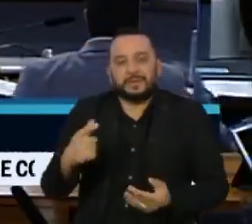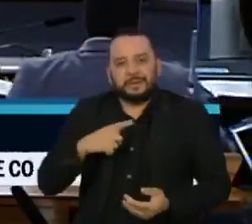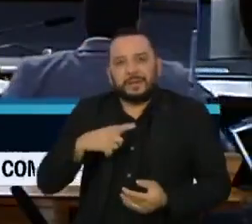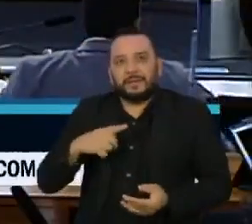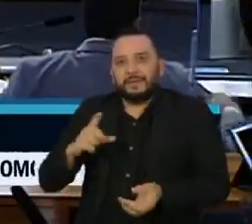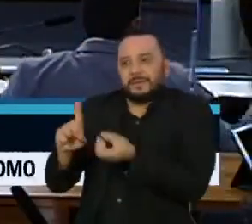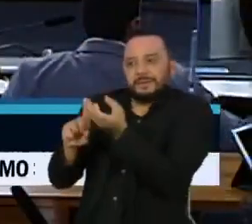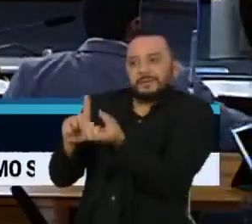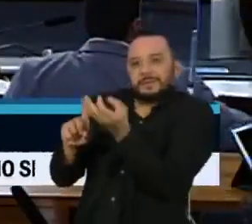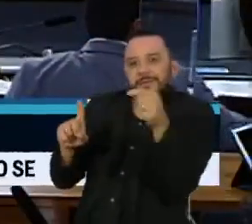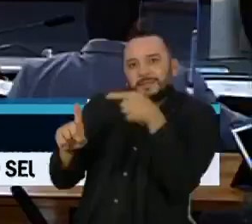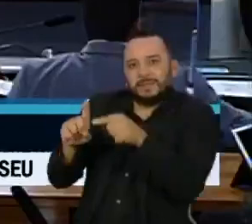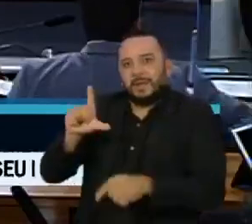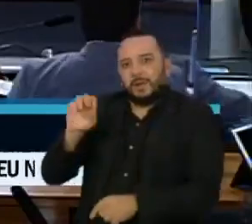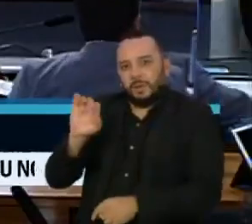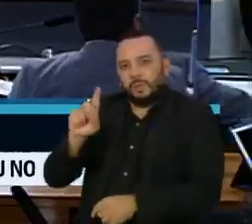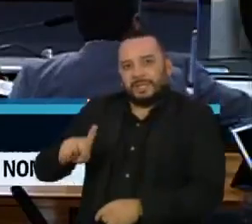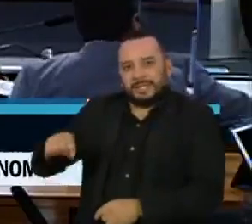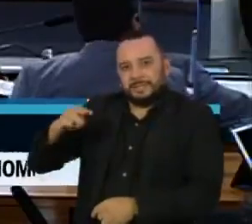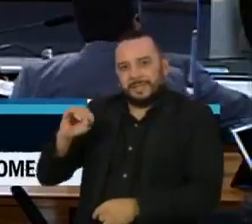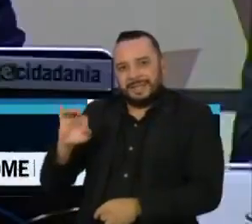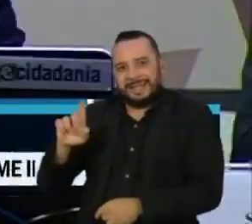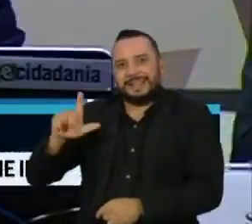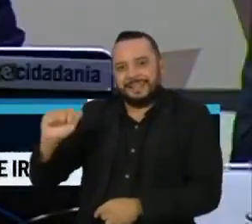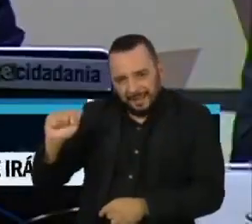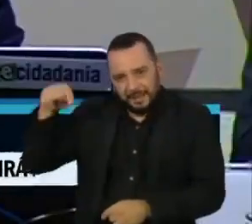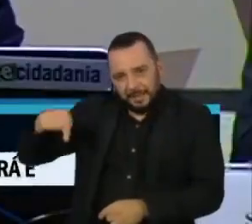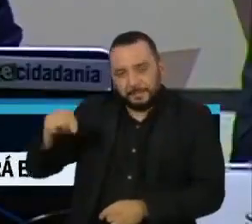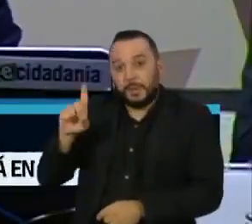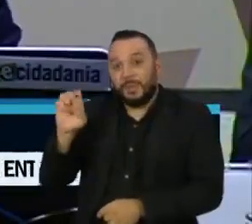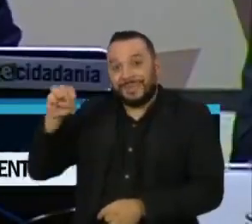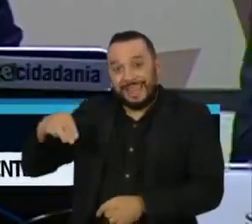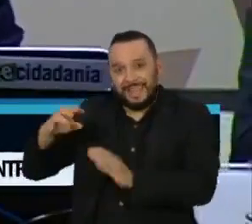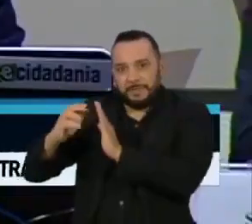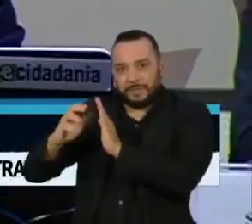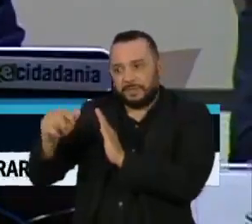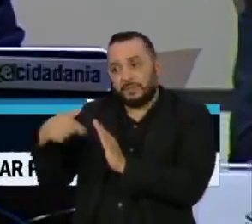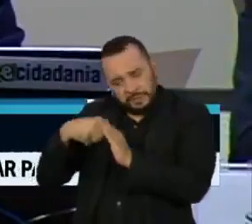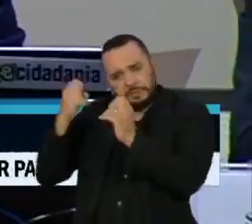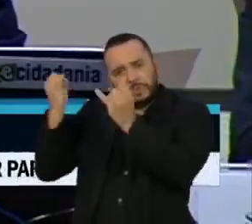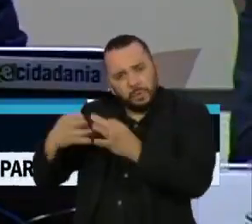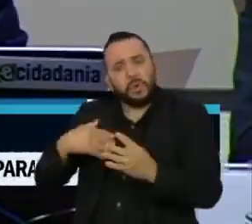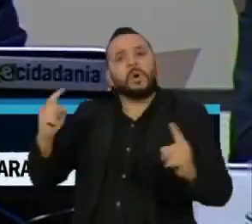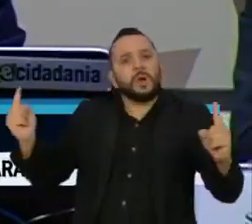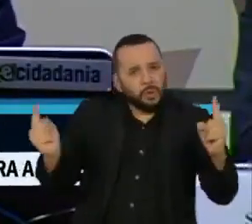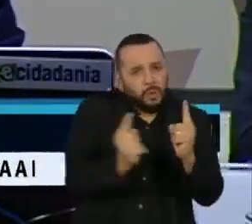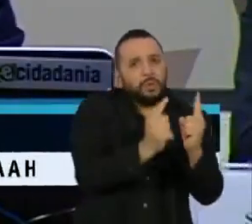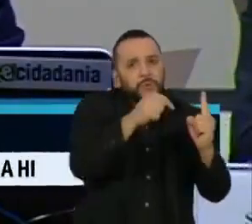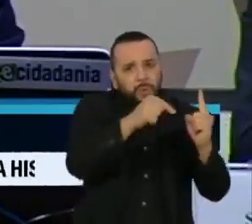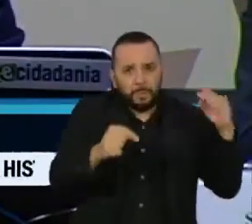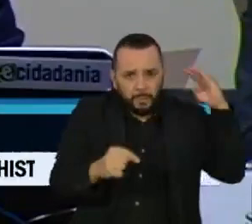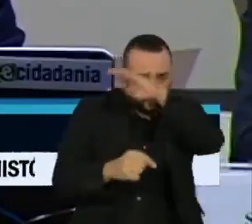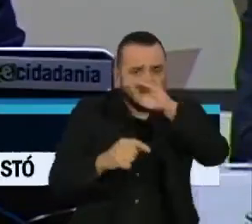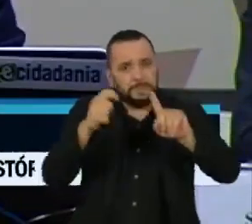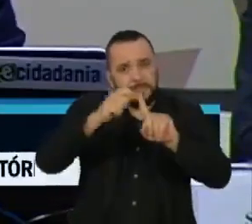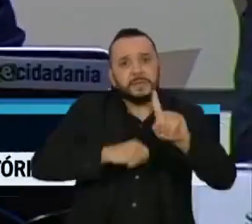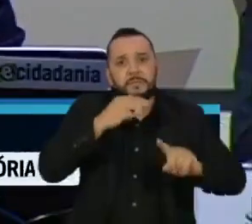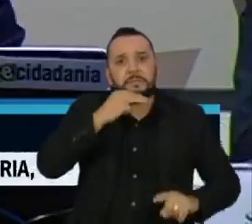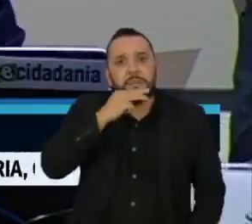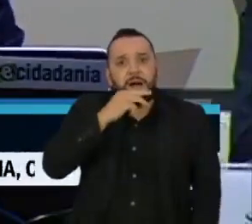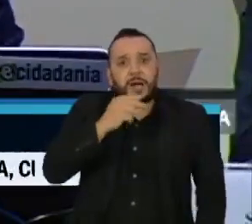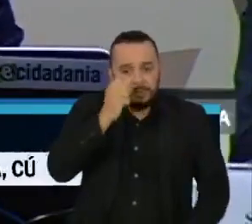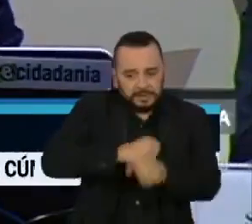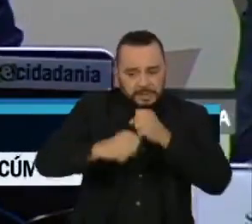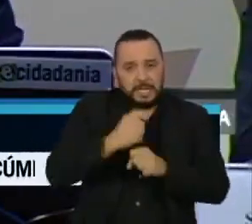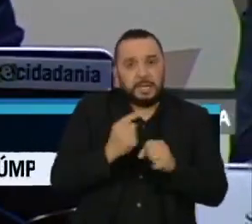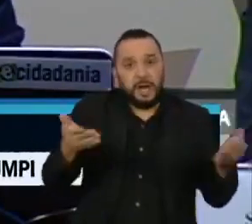CPI do deputado federal Luiz Miranda, do Democratas, que disse ter se encontrado com o presidente em março deste ano para